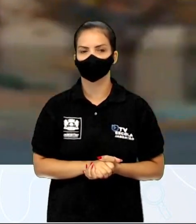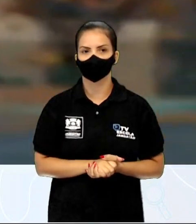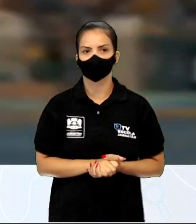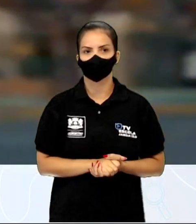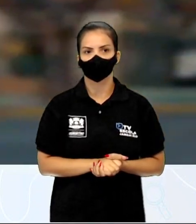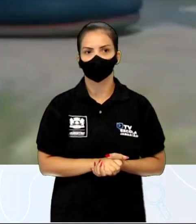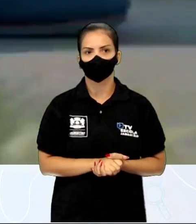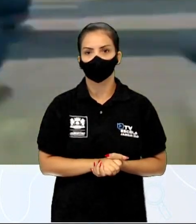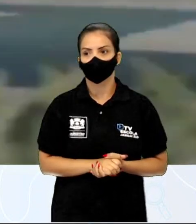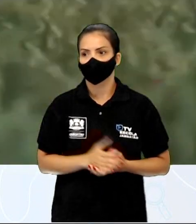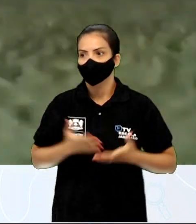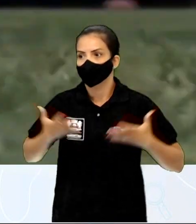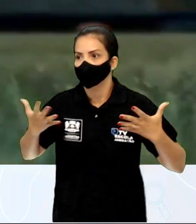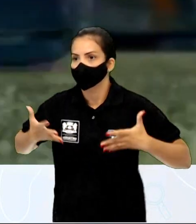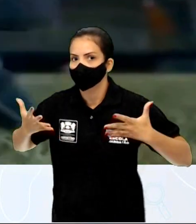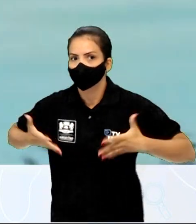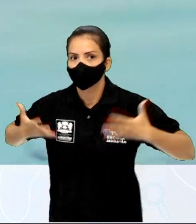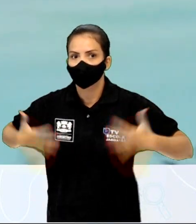Agora.